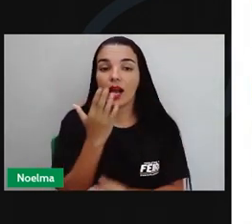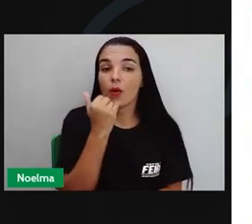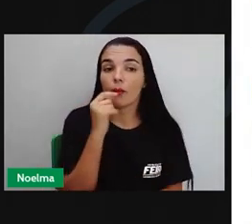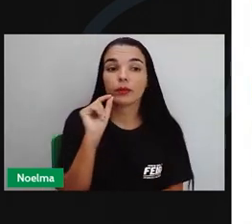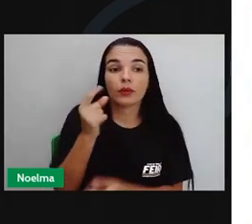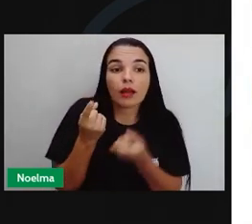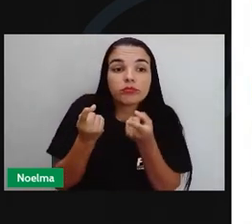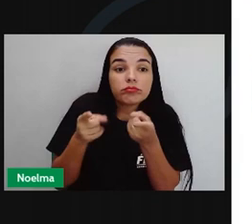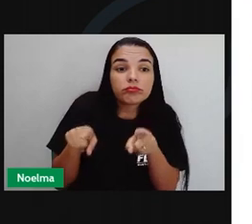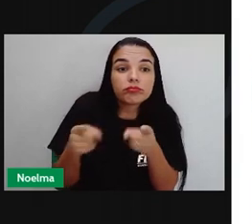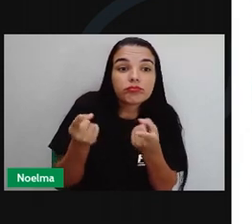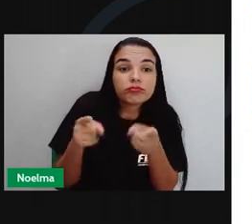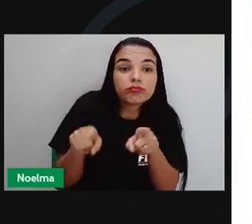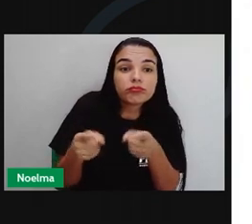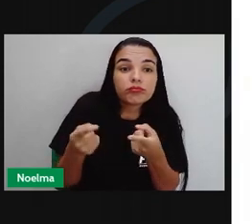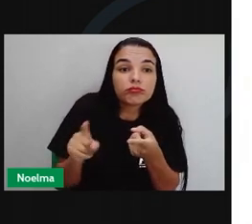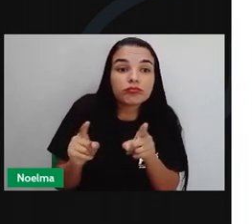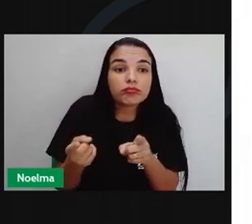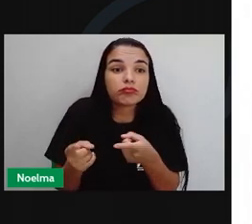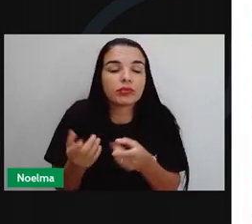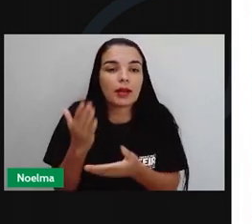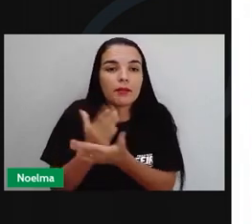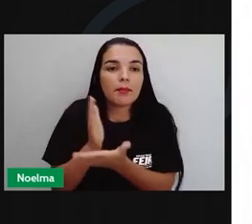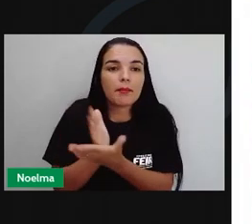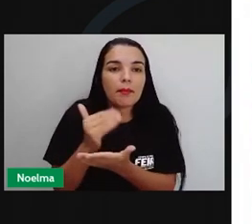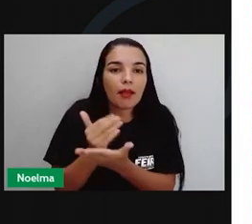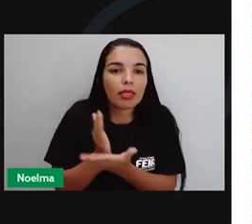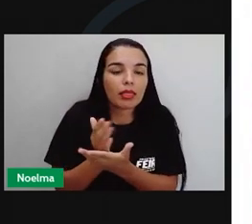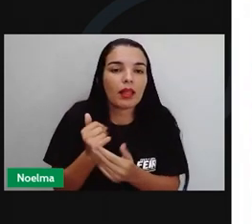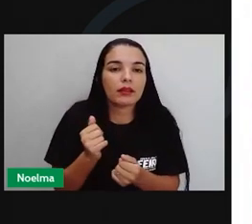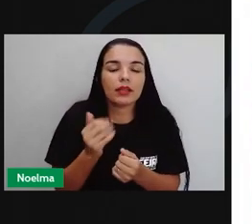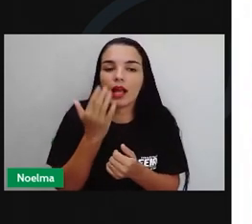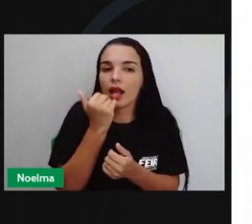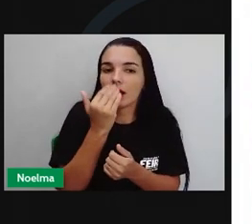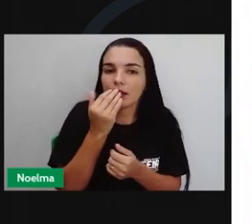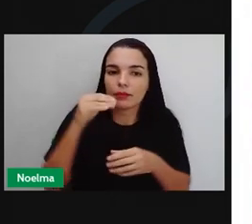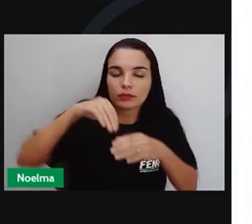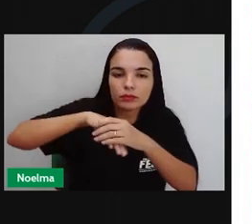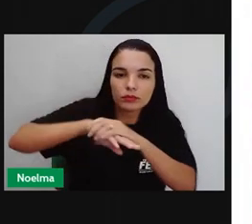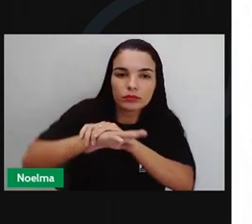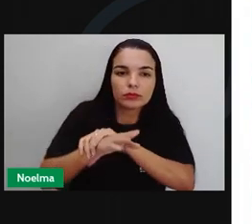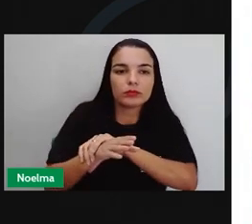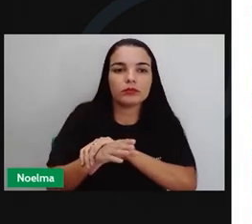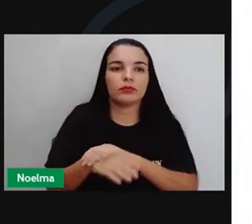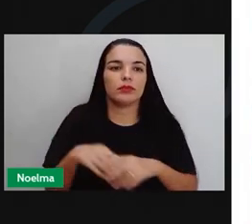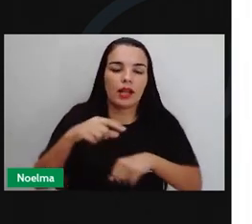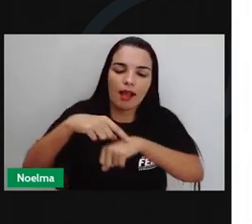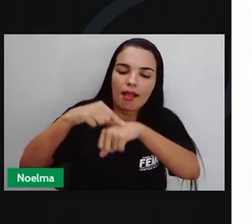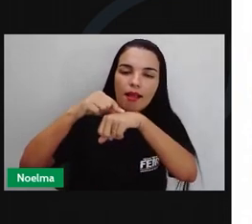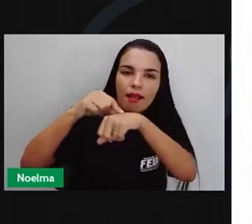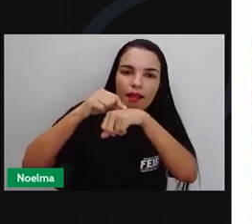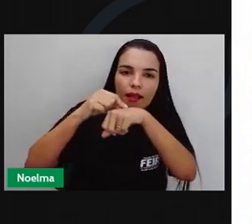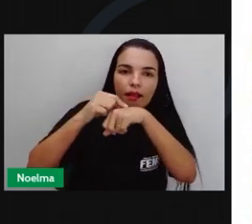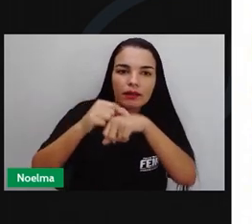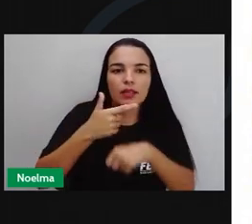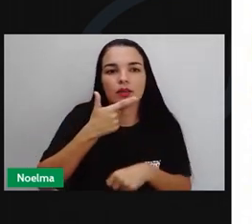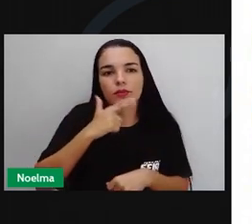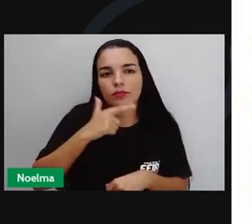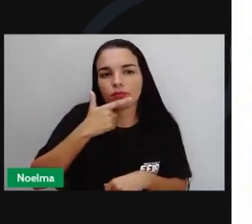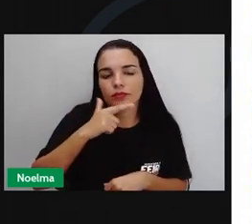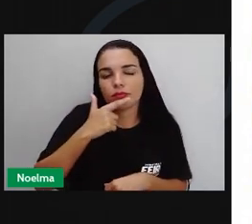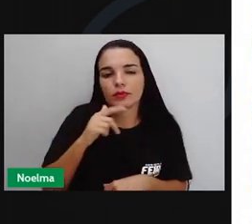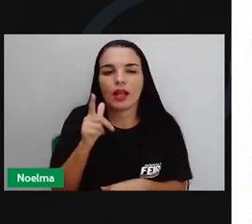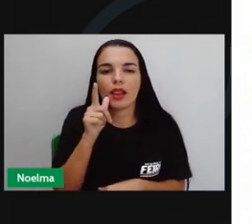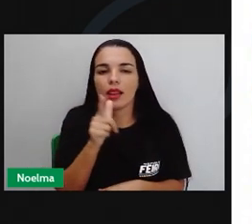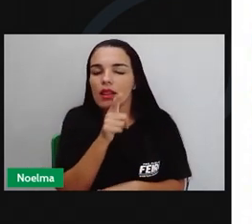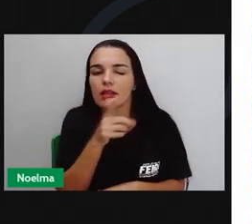há salsicha, a salada de batata, alimentos embutidos, carnes defumadas e algumas sobremesas como a torta folhada de